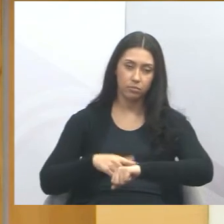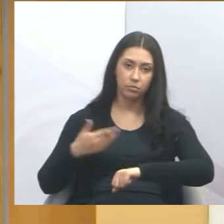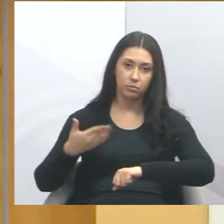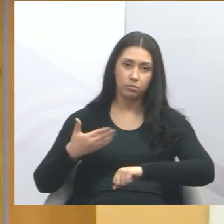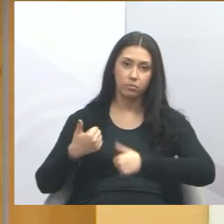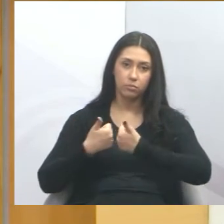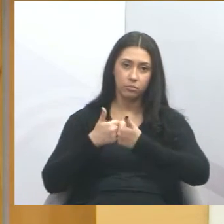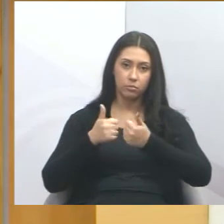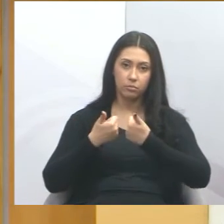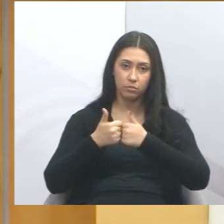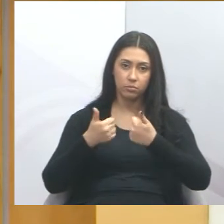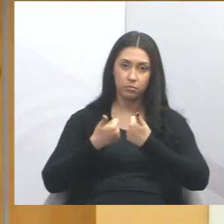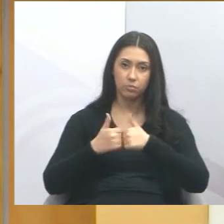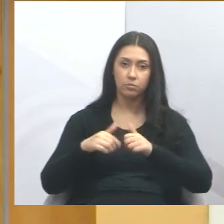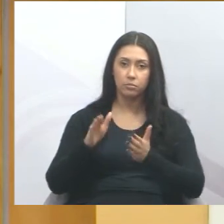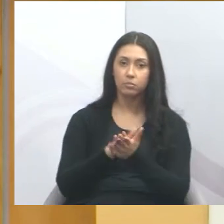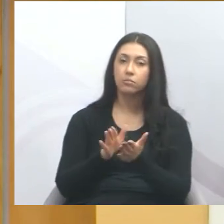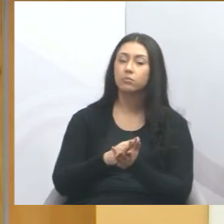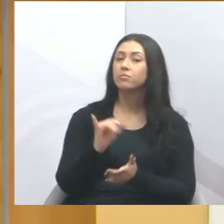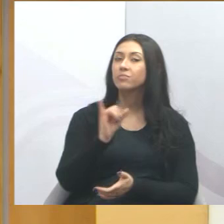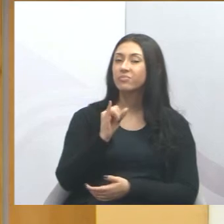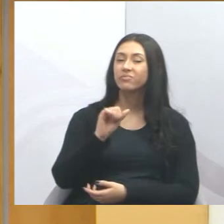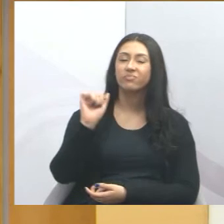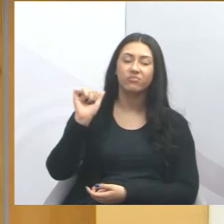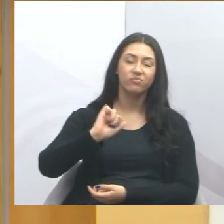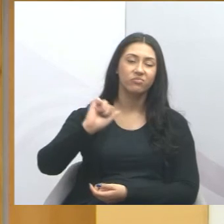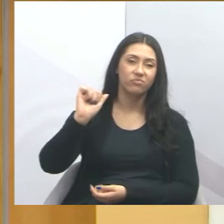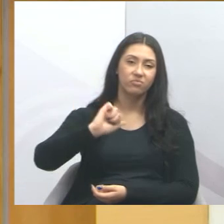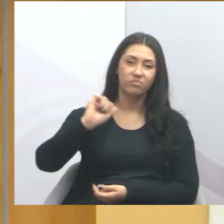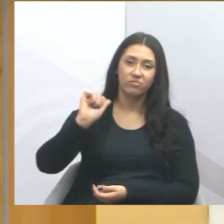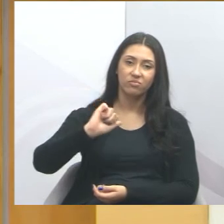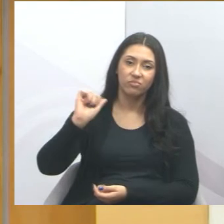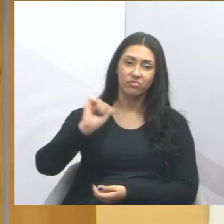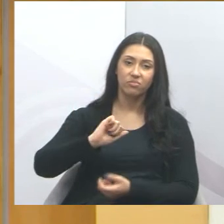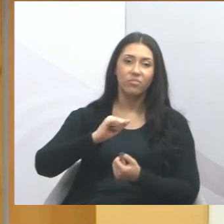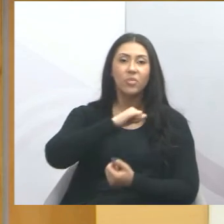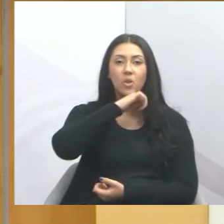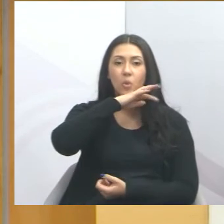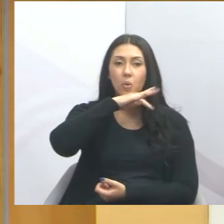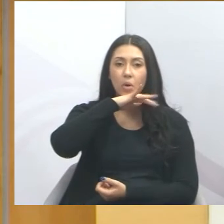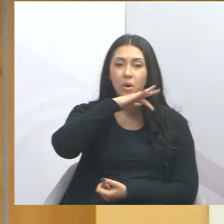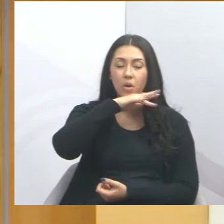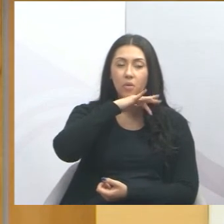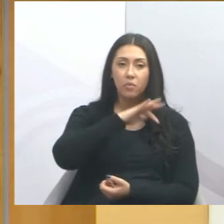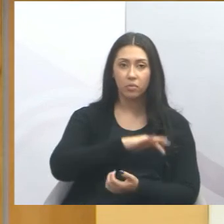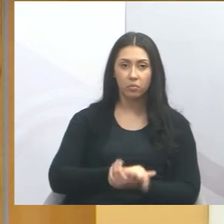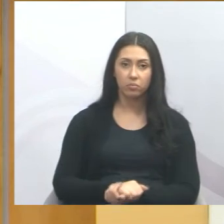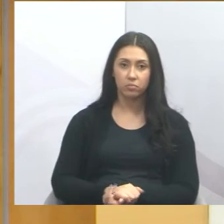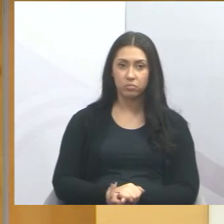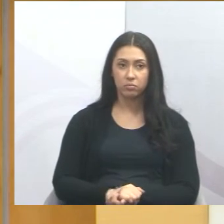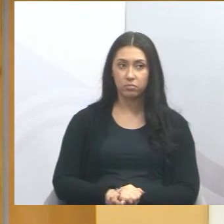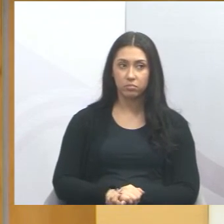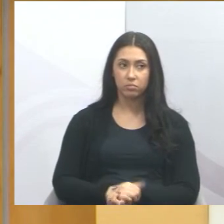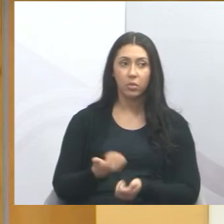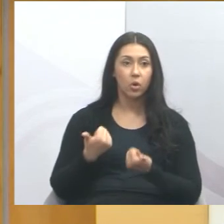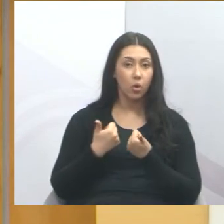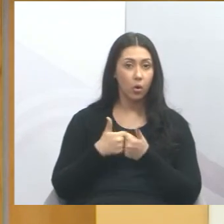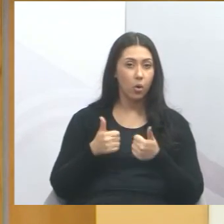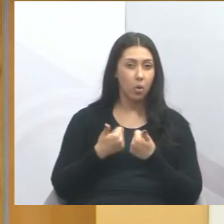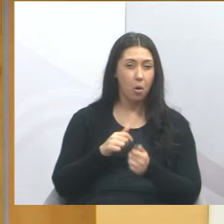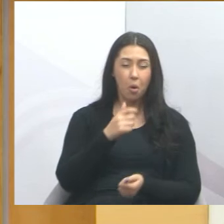transporte público da nossa cidade, não atende o interesse dos nossos cidadãos, ônibus, ônibus